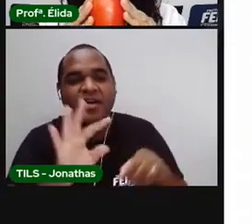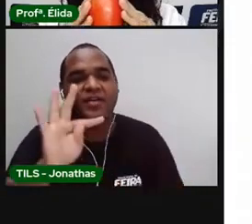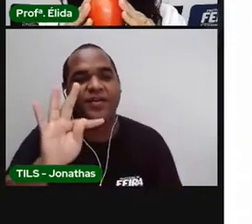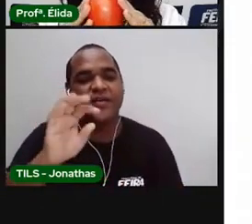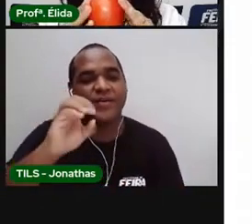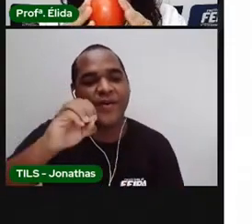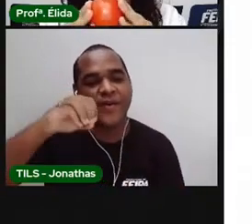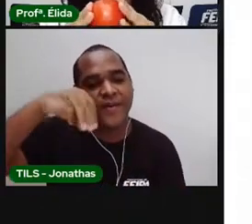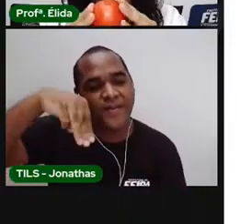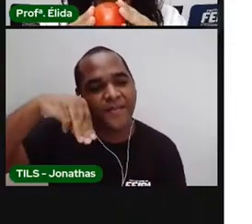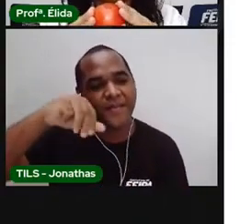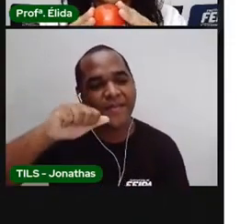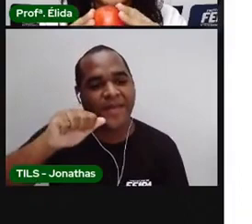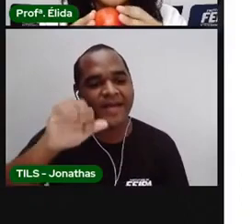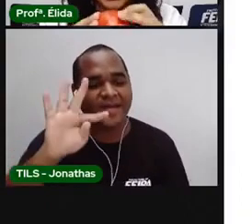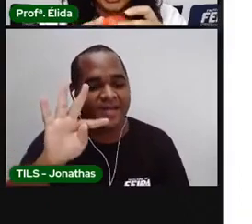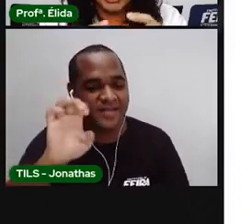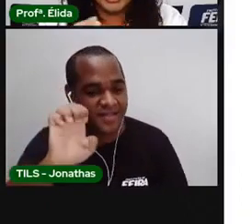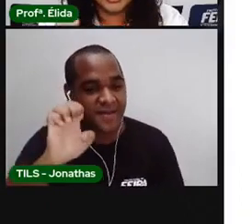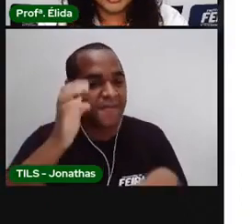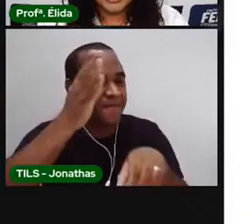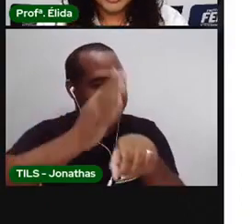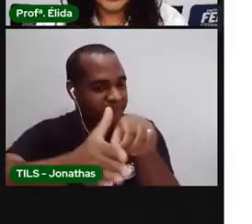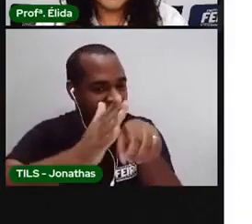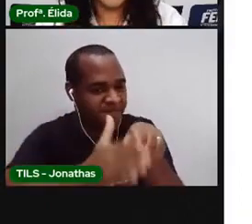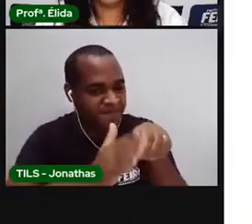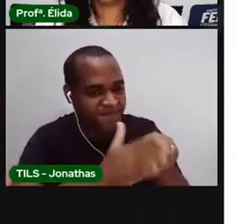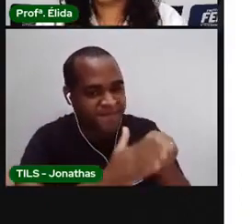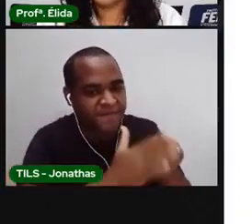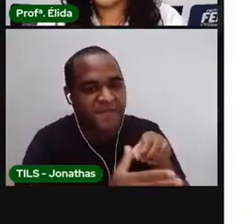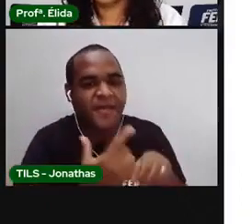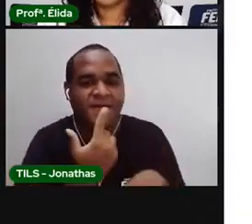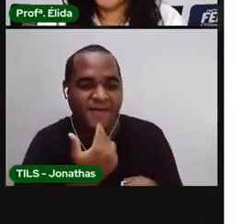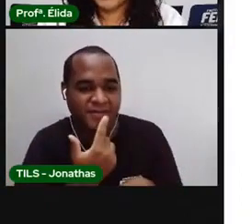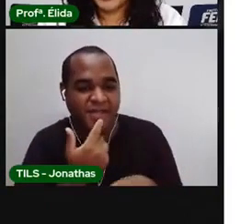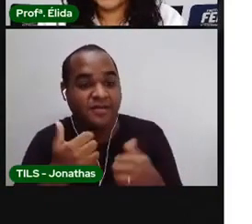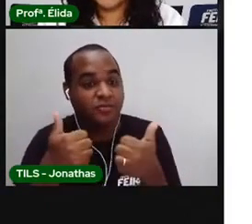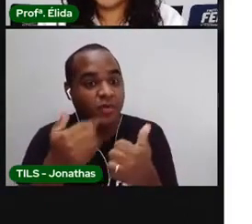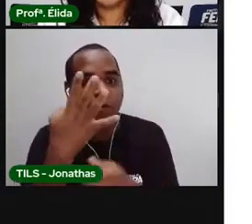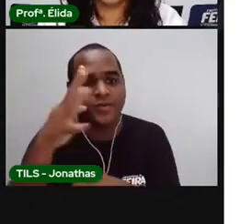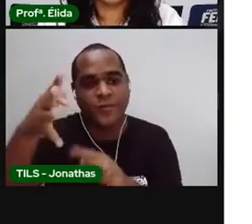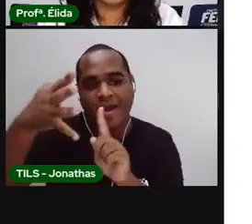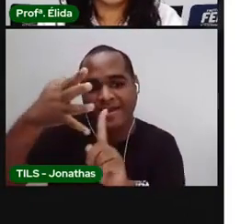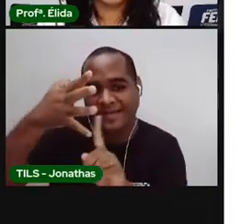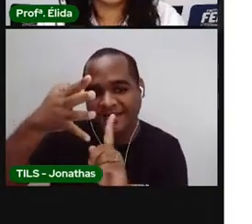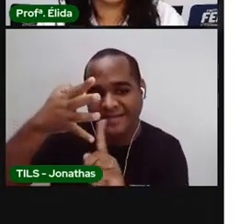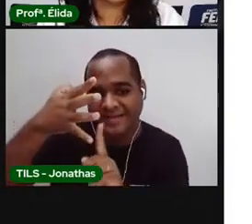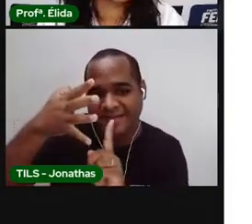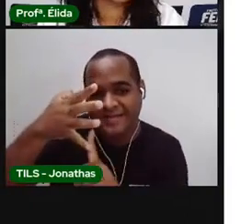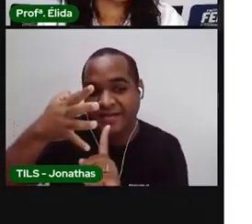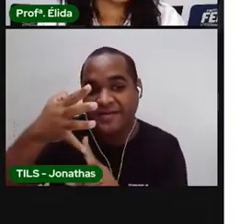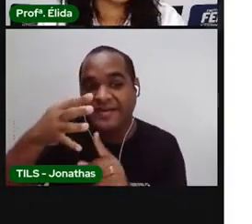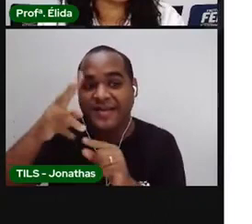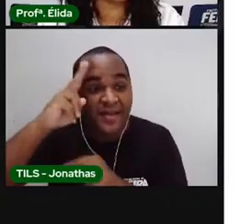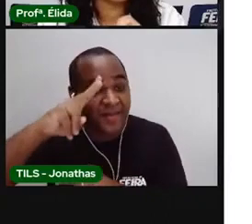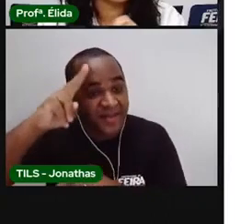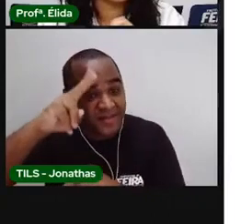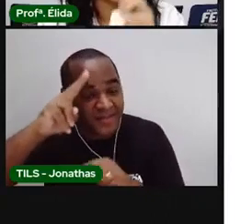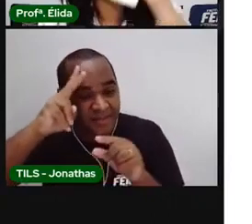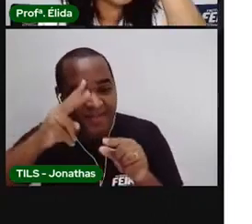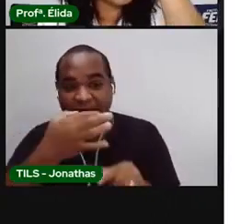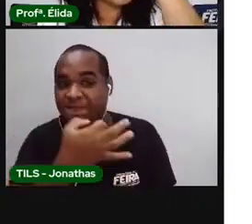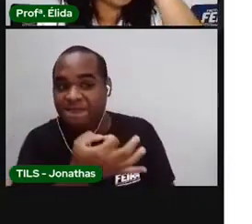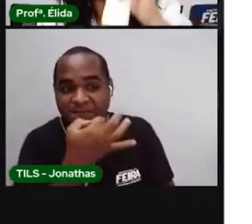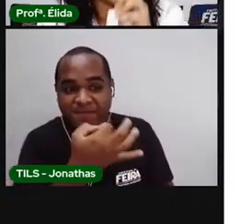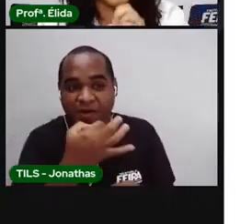Isso. Tomate. O quarto objeto foi o que, gente? Quem lembra? Vou dar